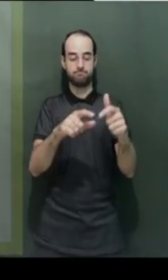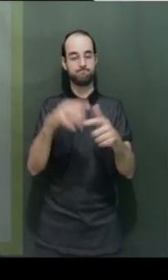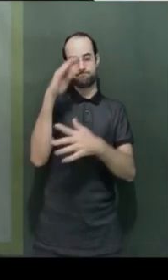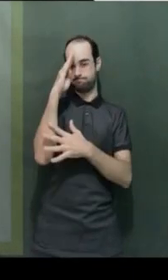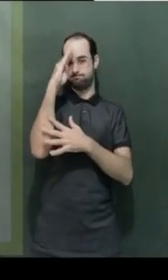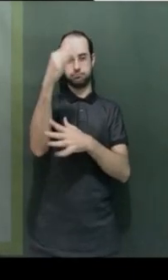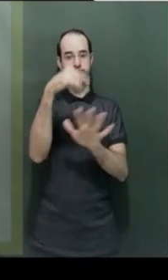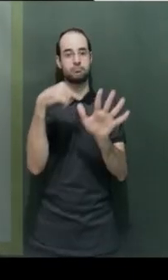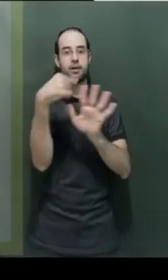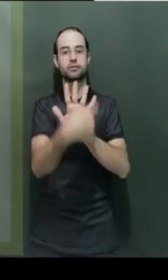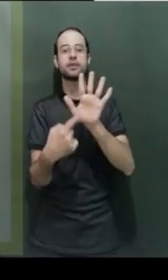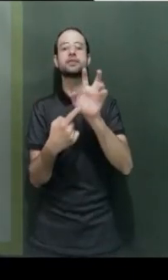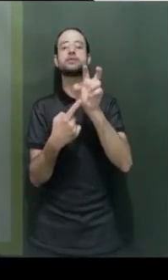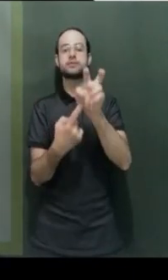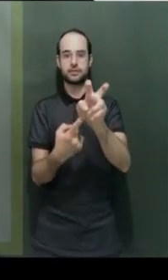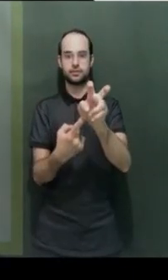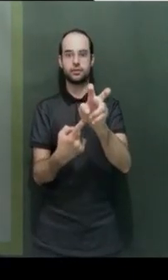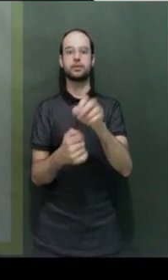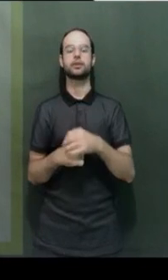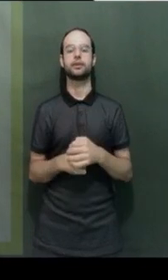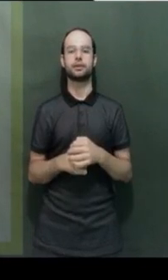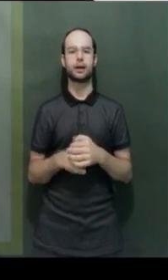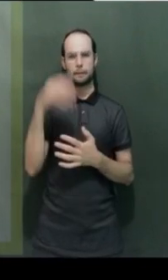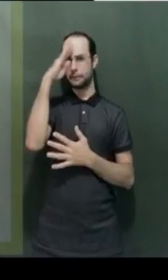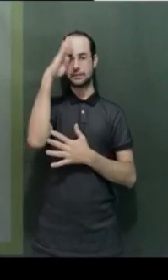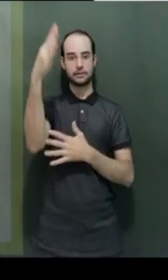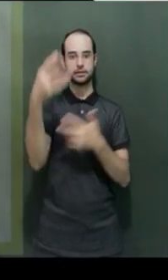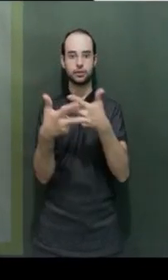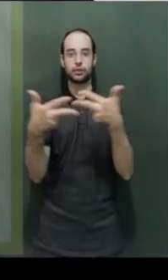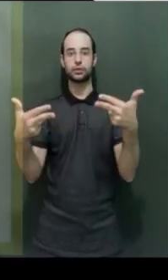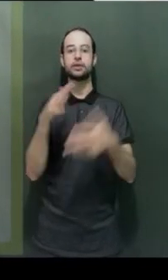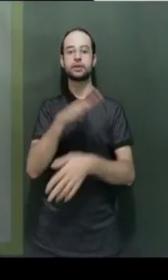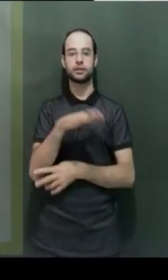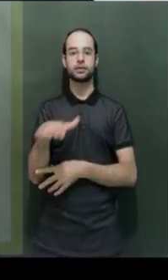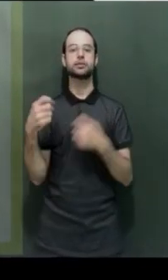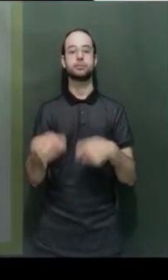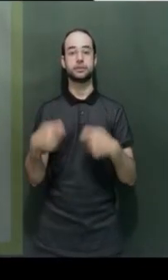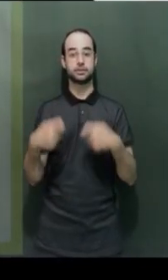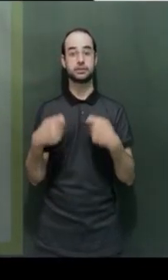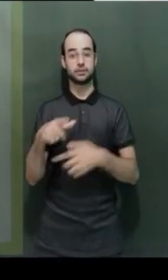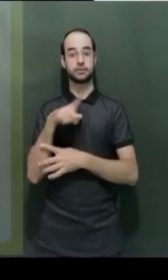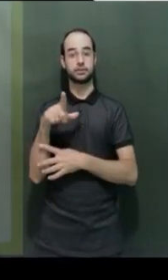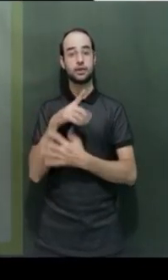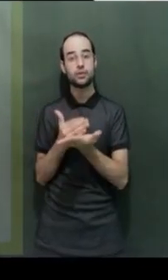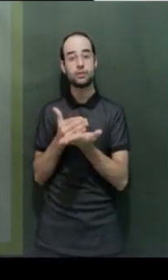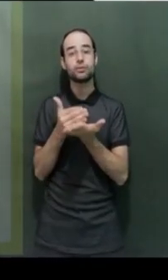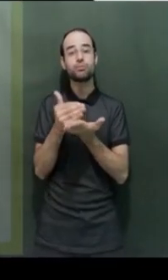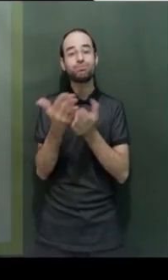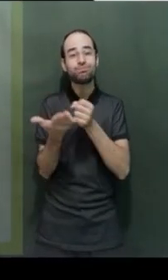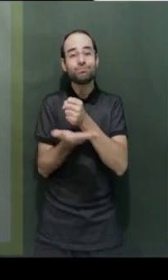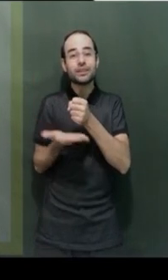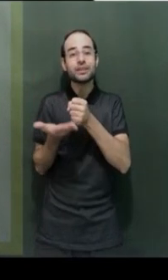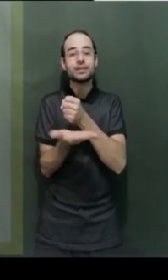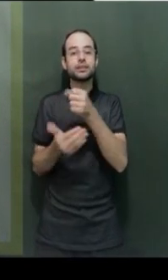cinco funções, certo? E são as principais coisas que uma criança precisa ter no